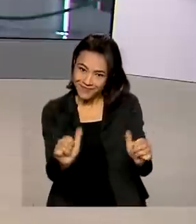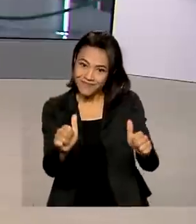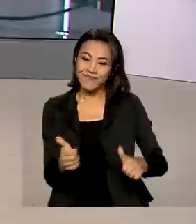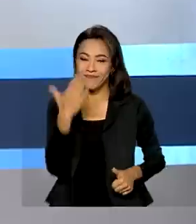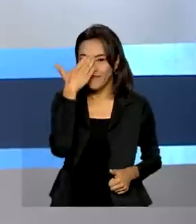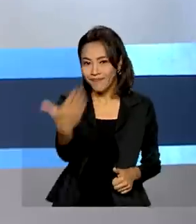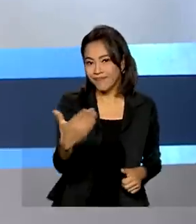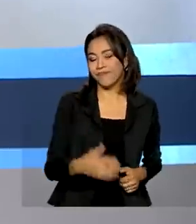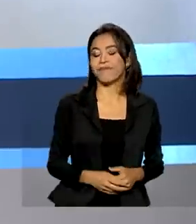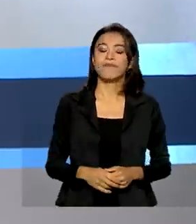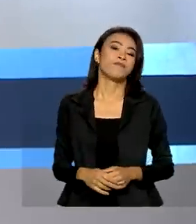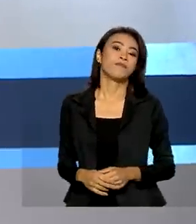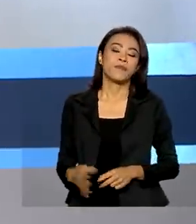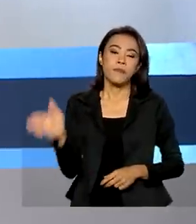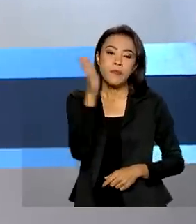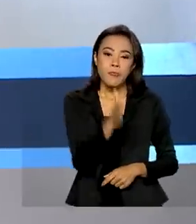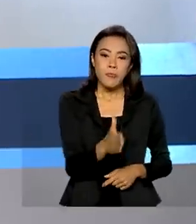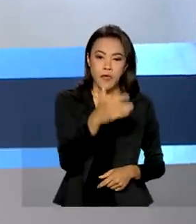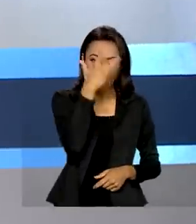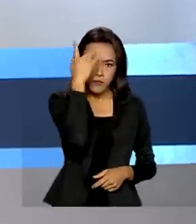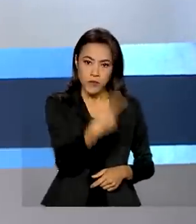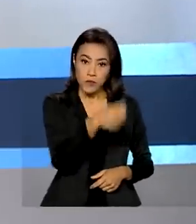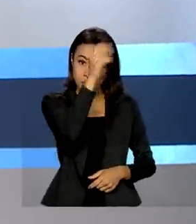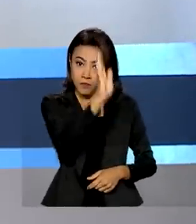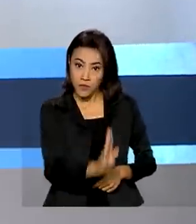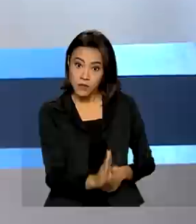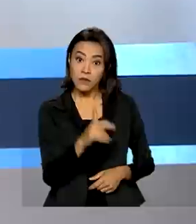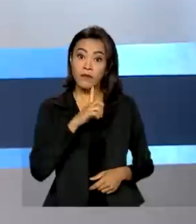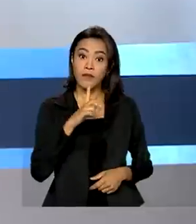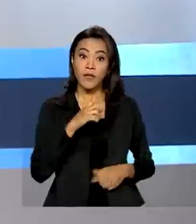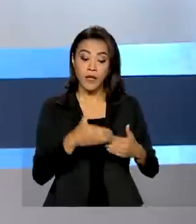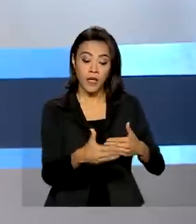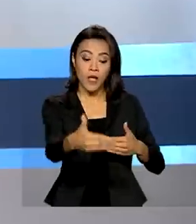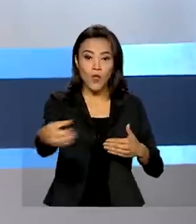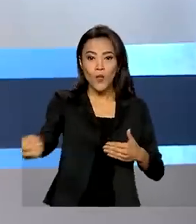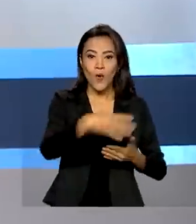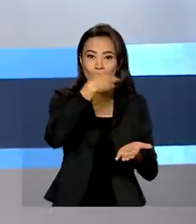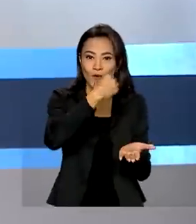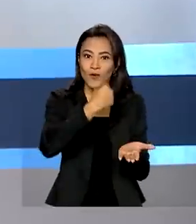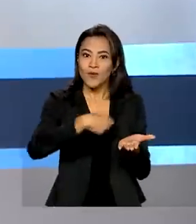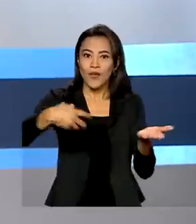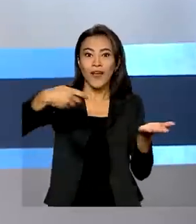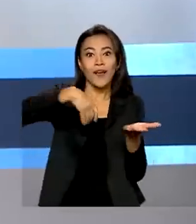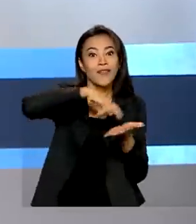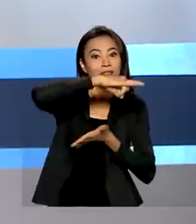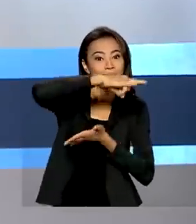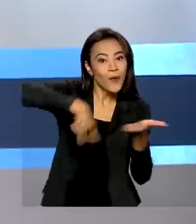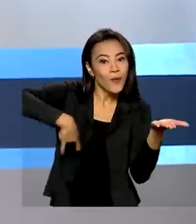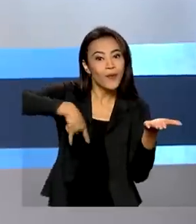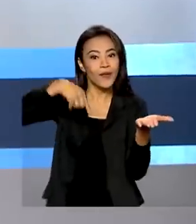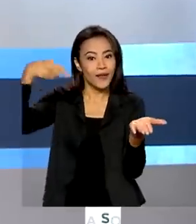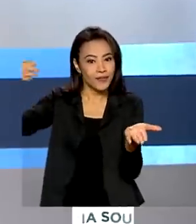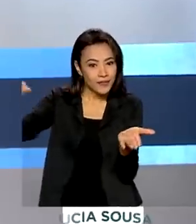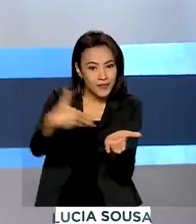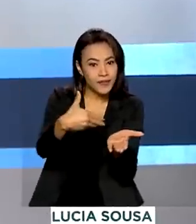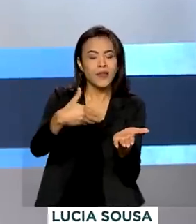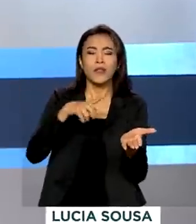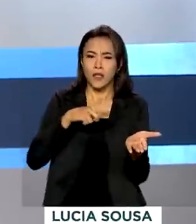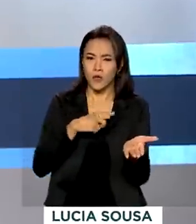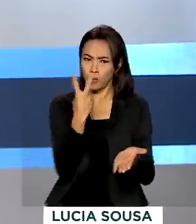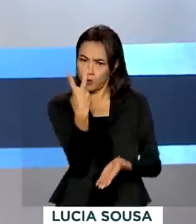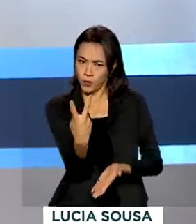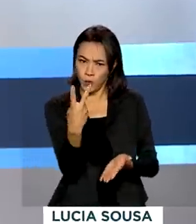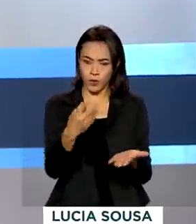informações. E os brasileiros vão passar a contar com novos documentos de identificação. Nas versões física e